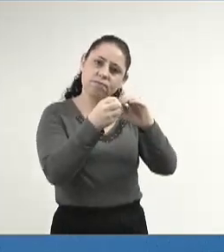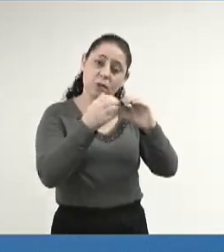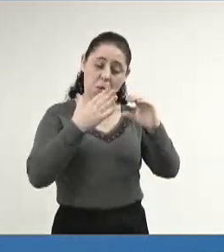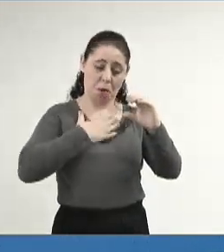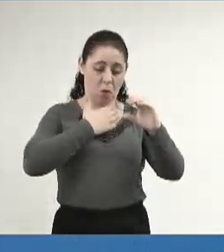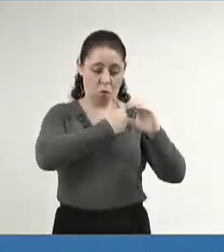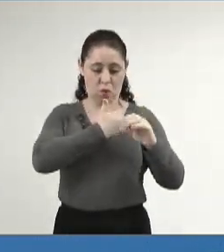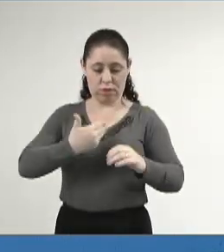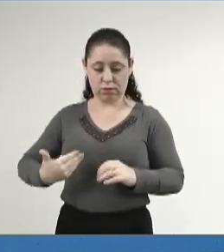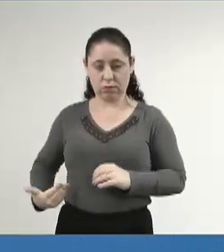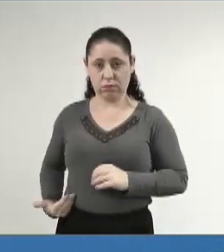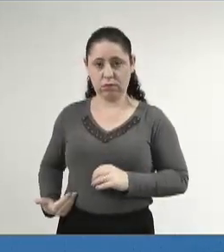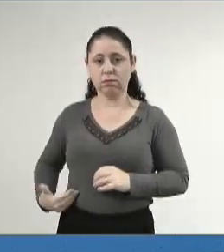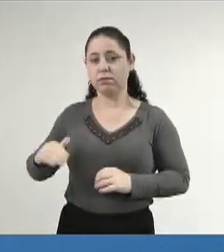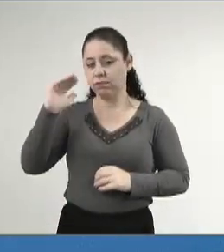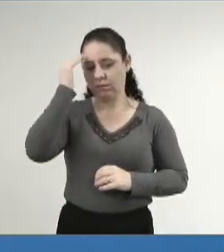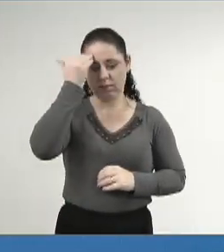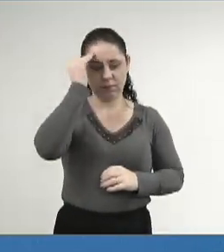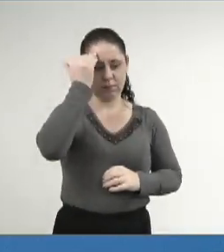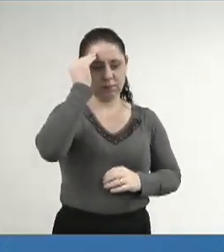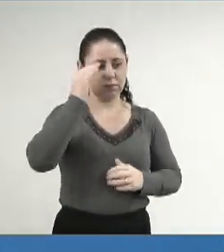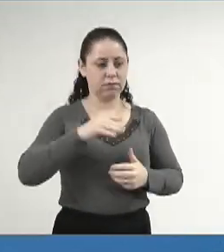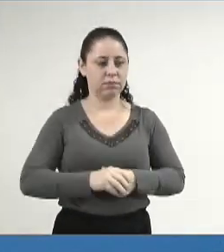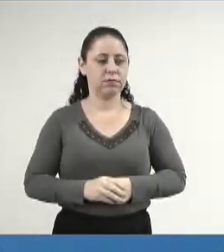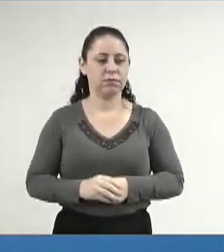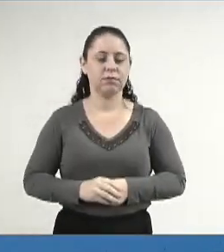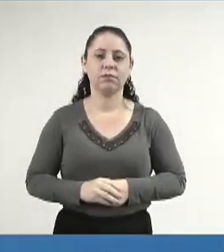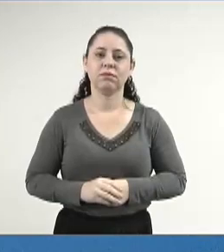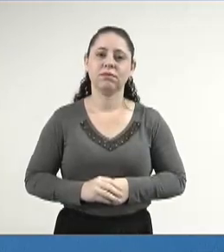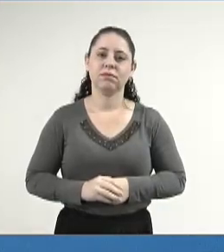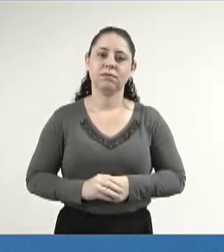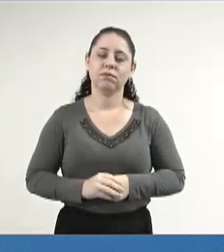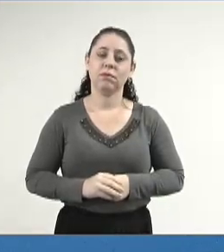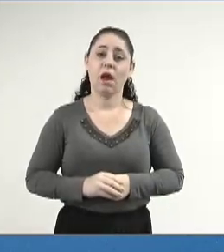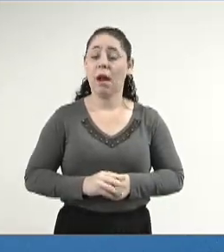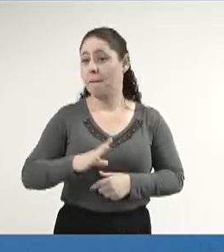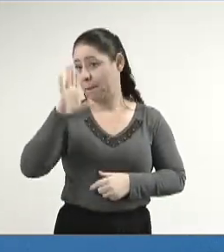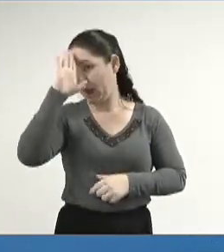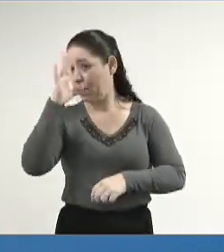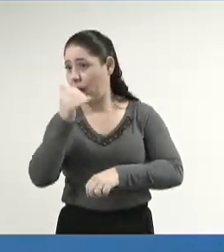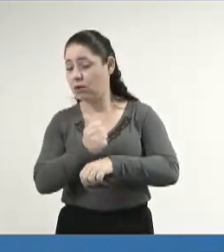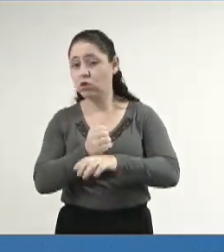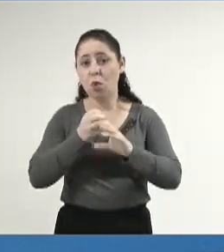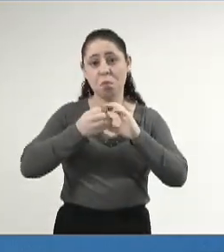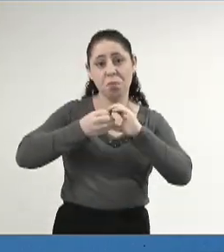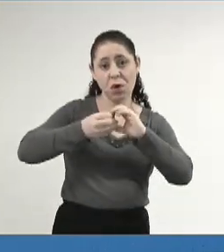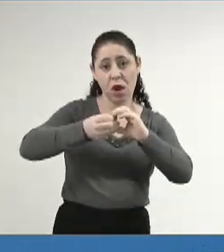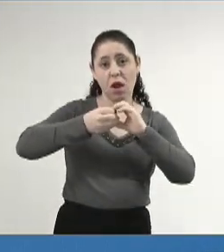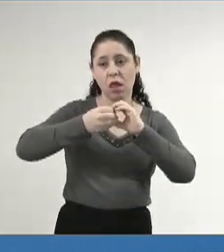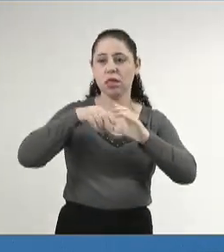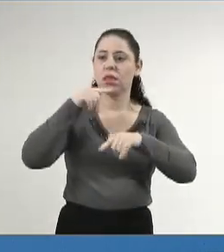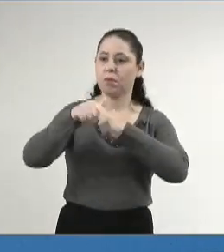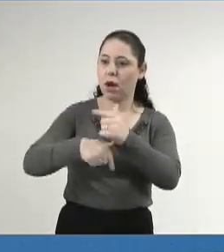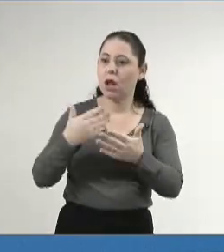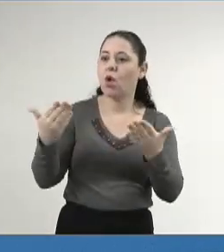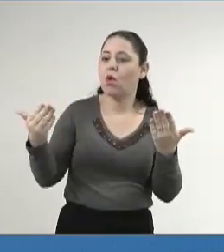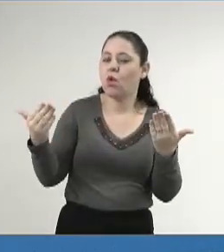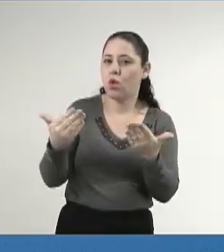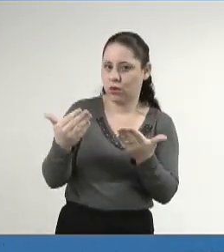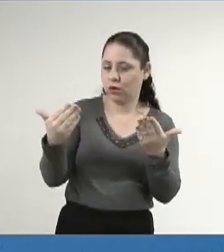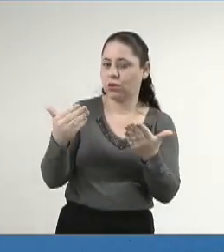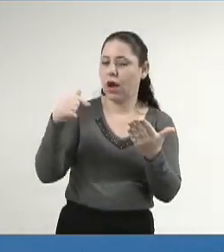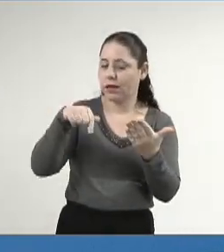meu governo e por esse entendimento que vieram para cá as principais cooperativas que hoje atuam no Mato Grosso do Sul.